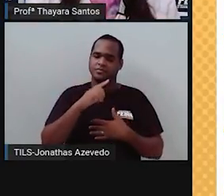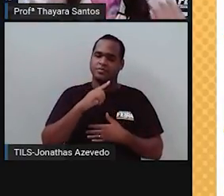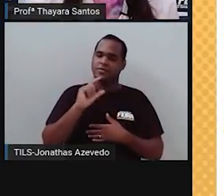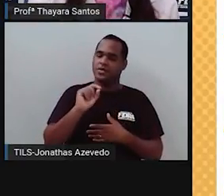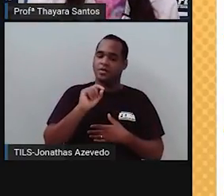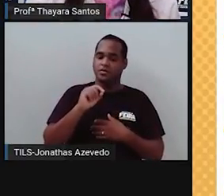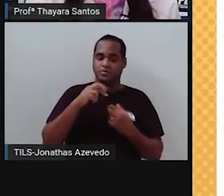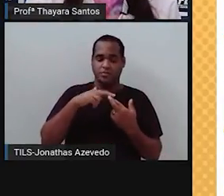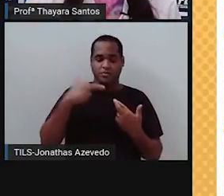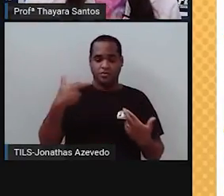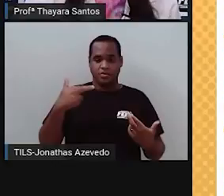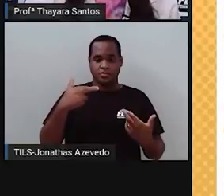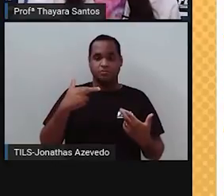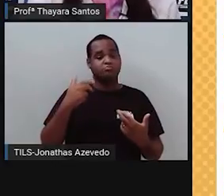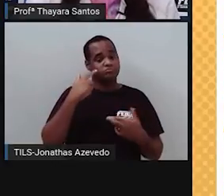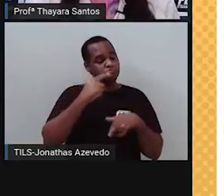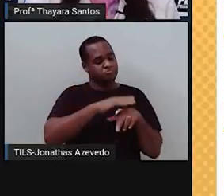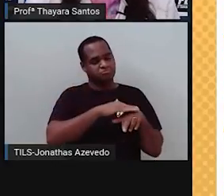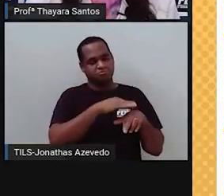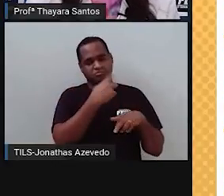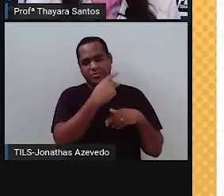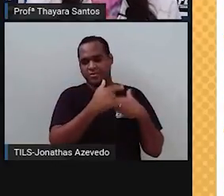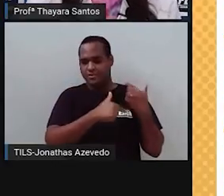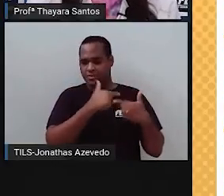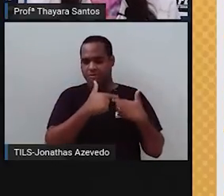genética vieram dos trabalhos dele.